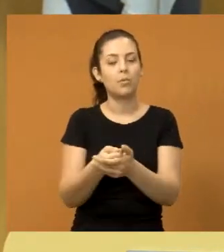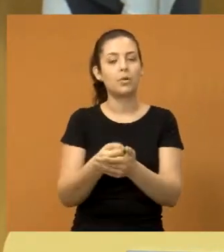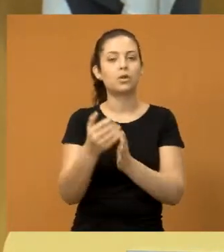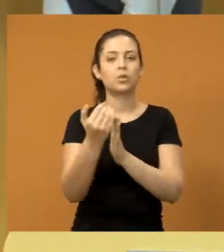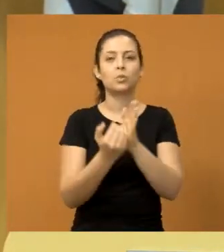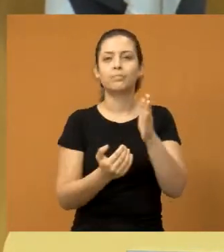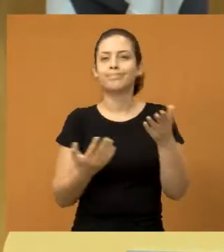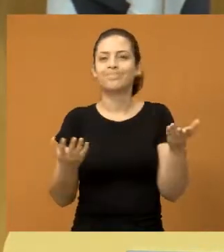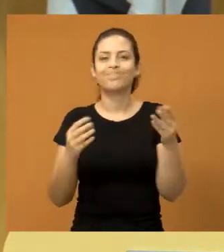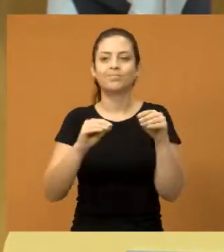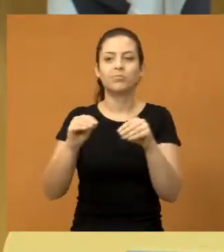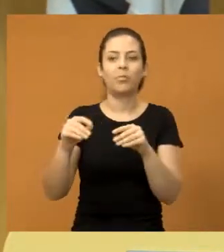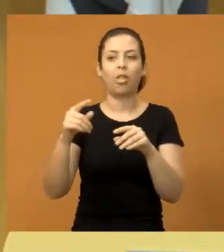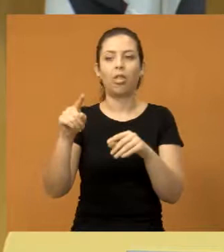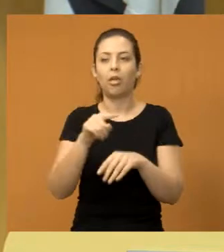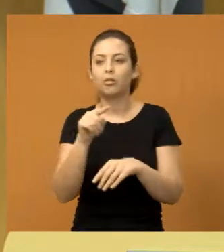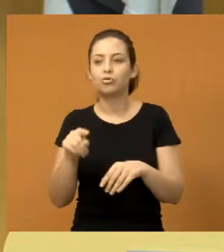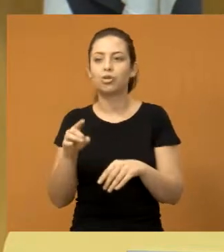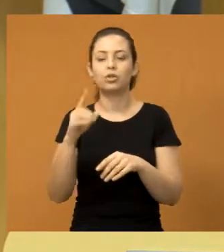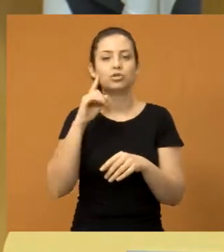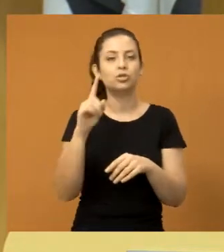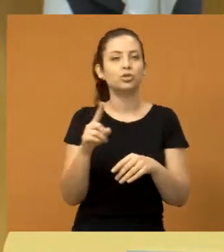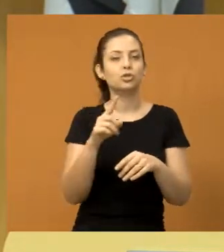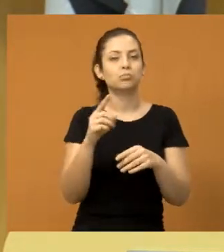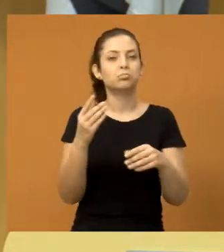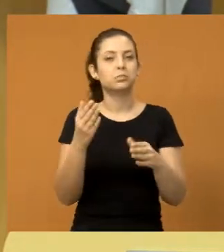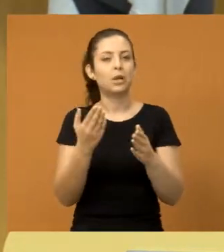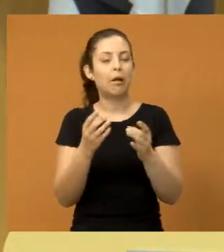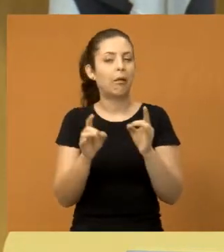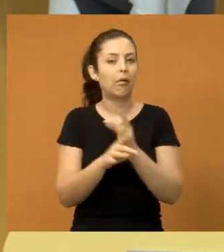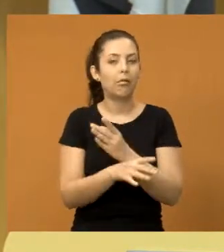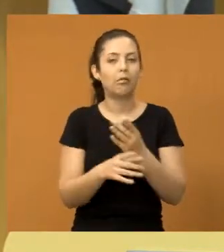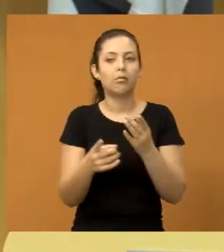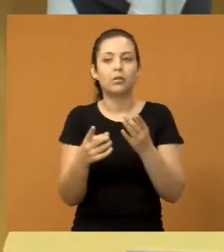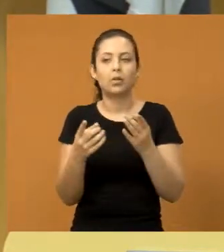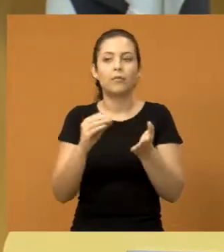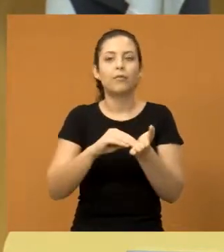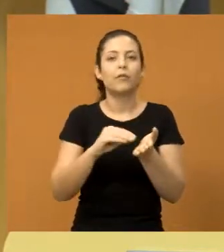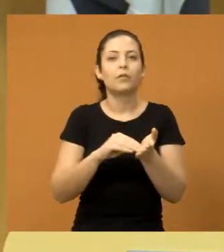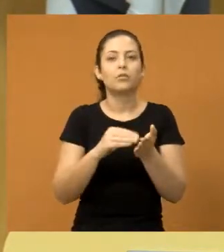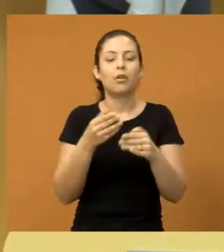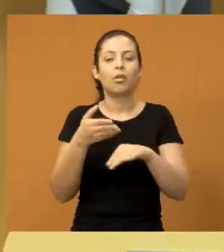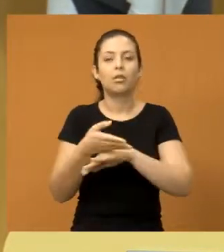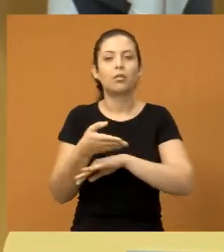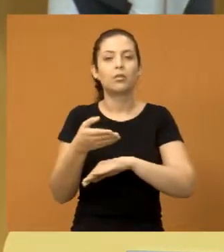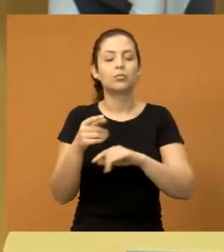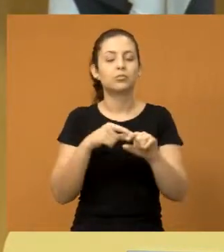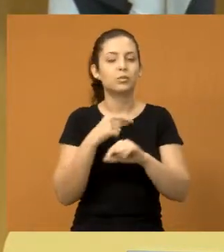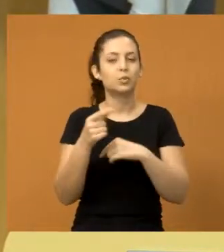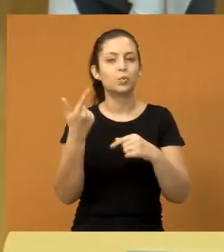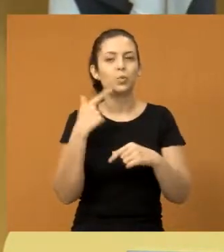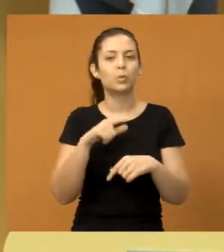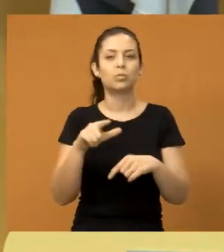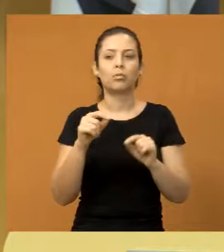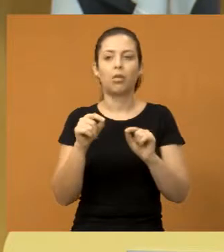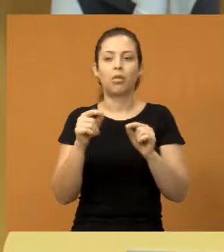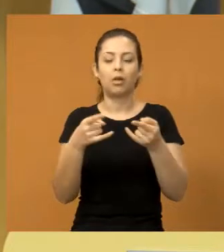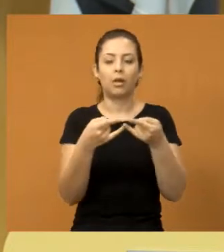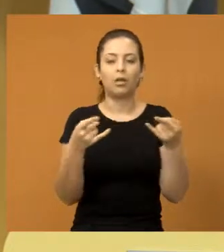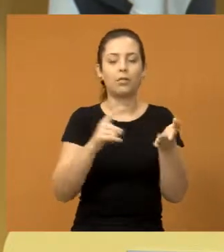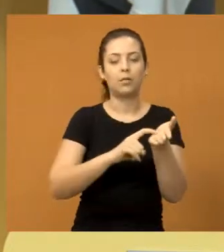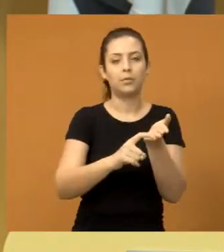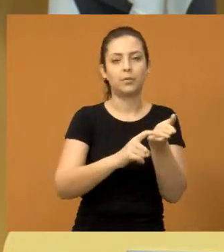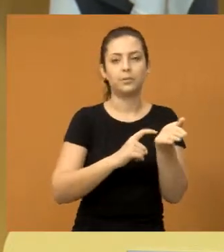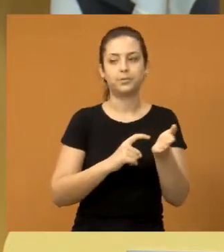porque senão vai vencer esses carnês, esse vencimento de muitas pessoas por falta de acesso a esses carnês.